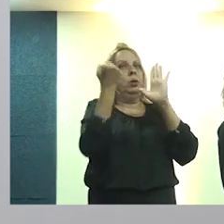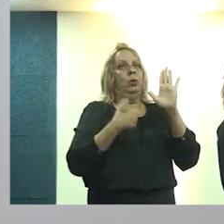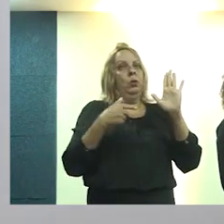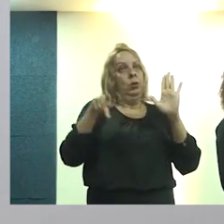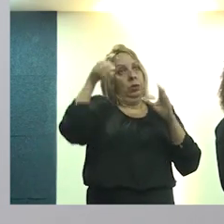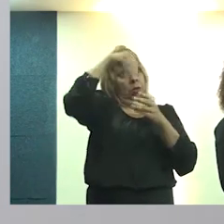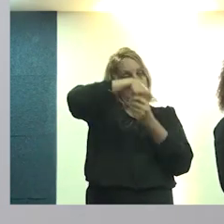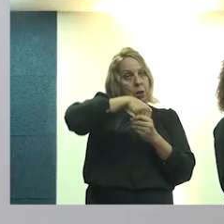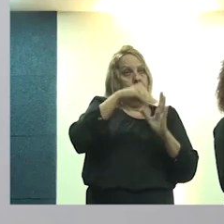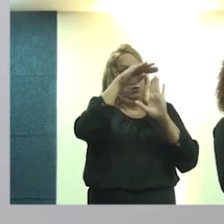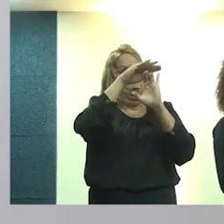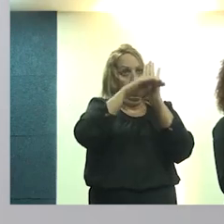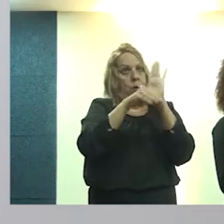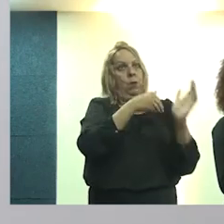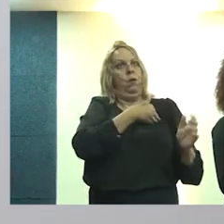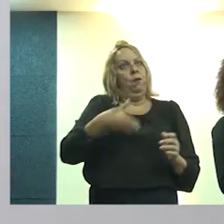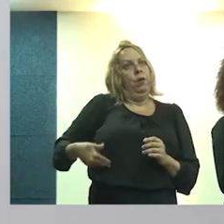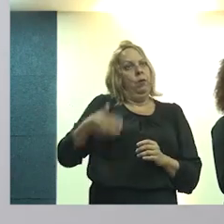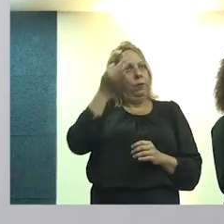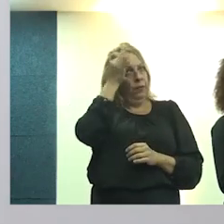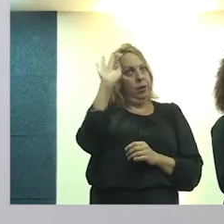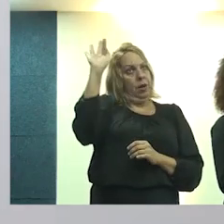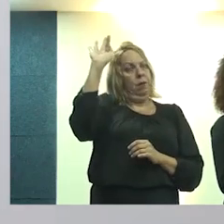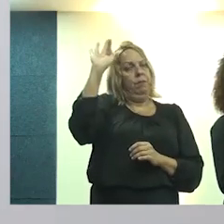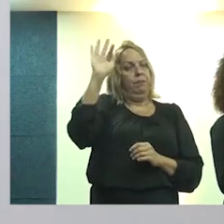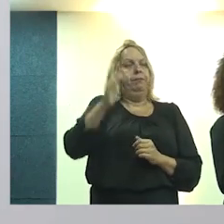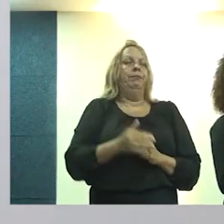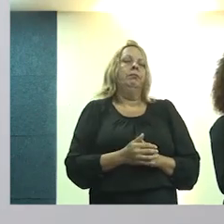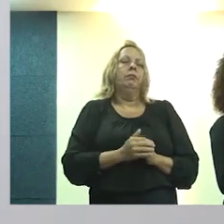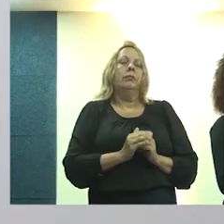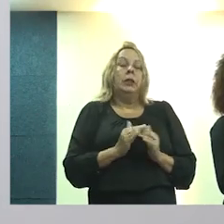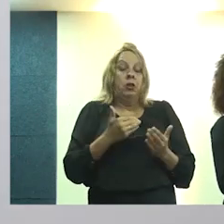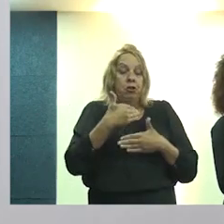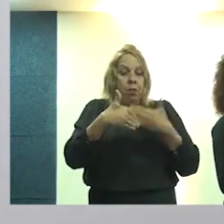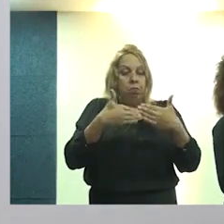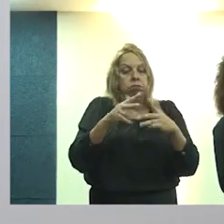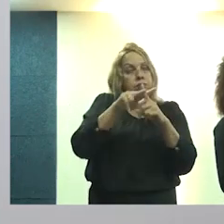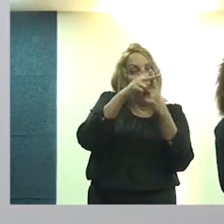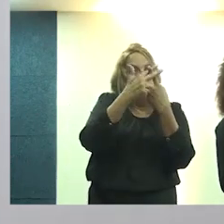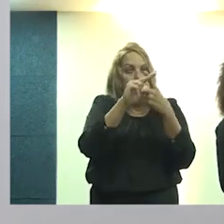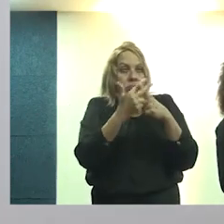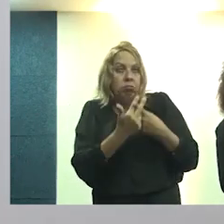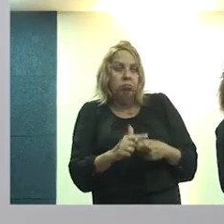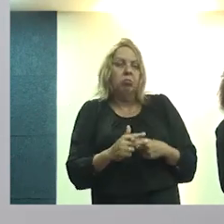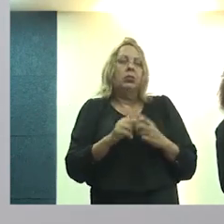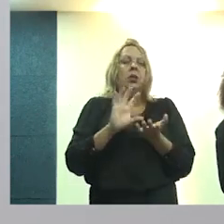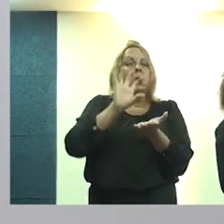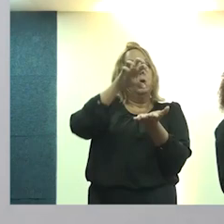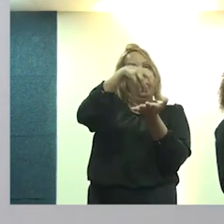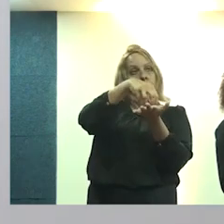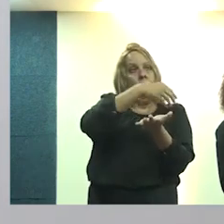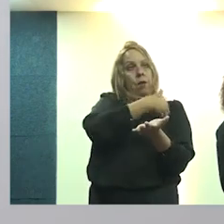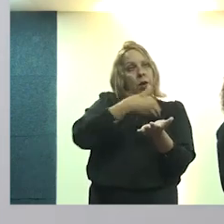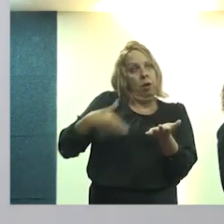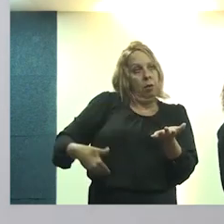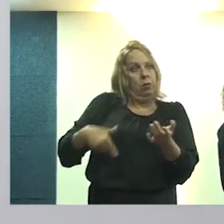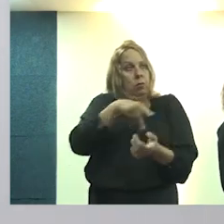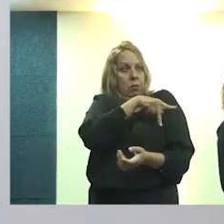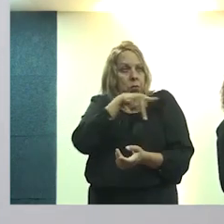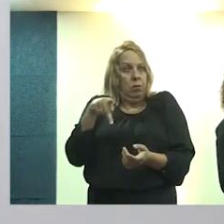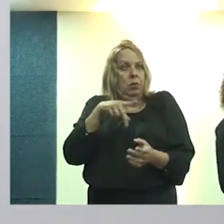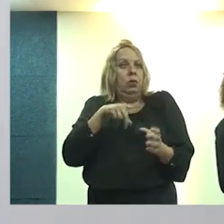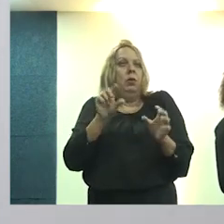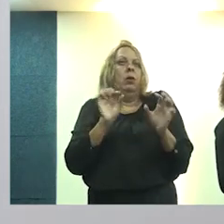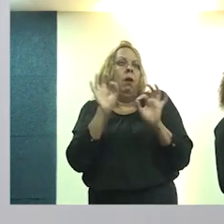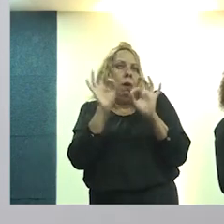dentro do governo federal, que é o programa Periferia Viva. Esse programa está em fase final de ajuste pelo centro de governo, Casa Civil e Presidência,